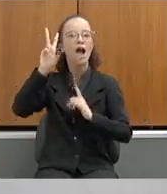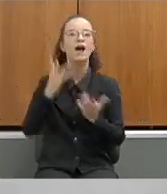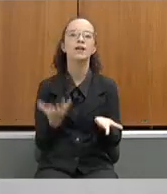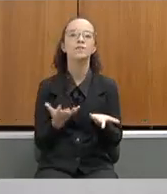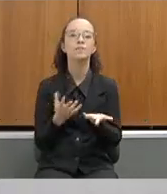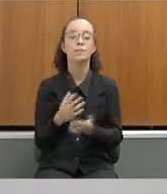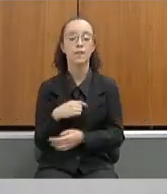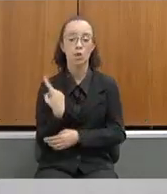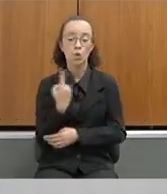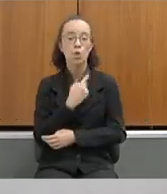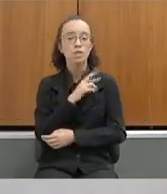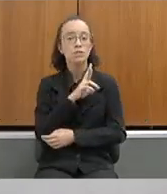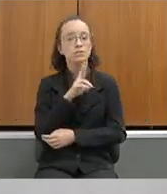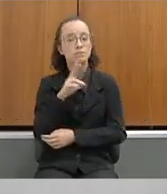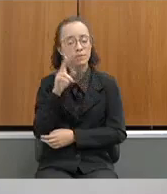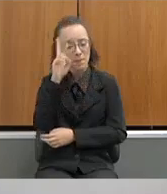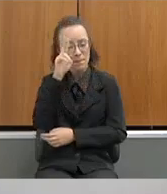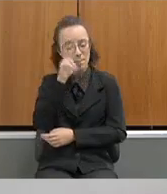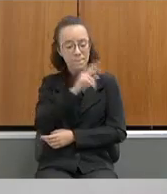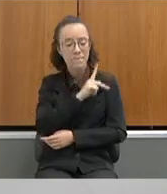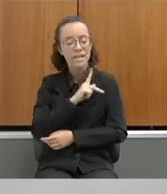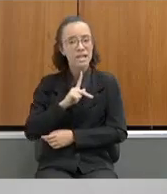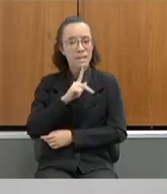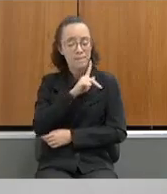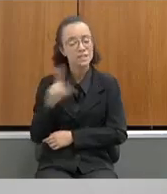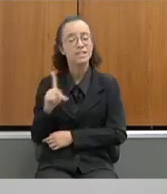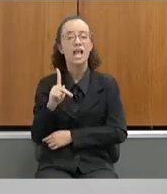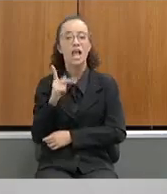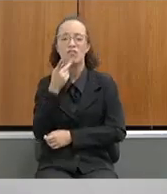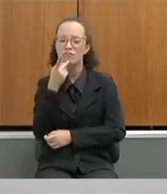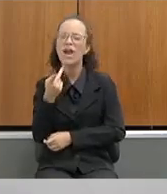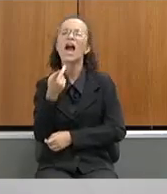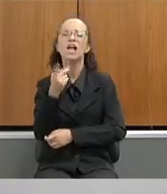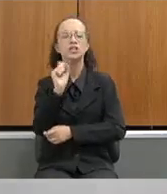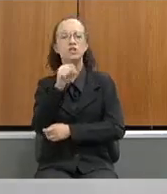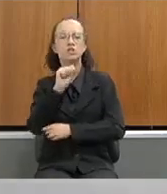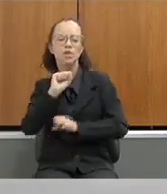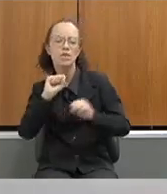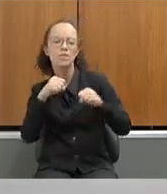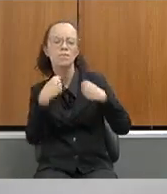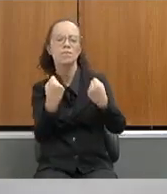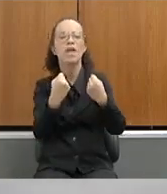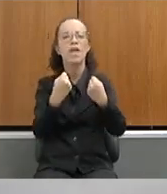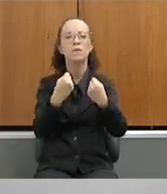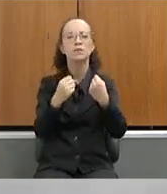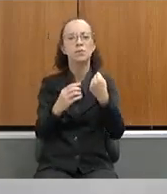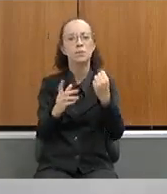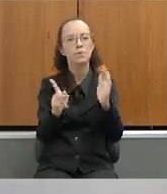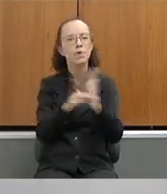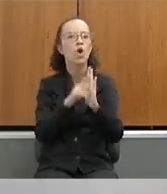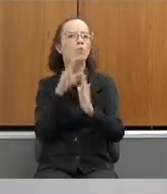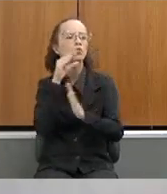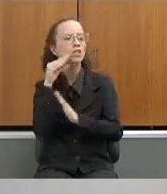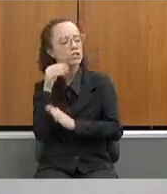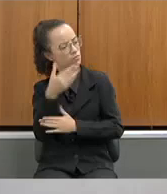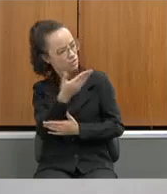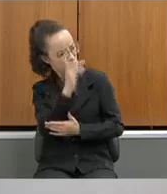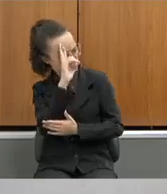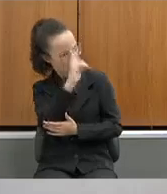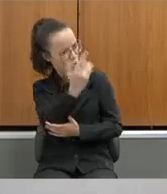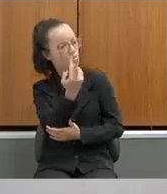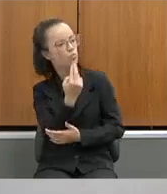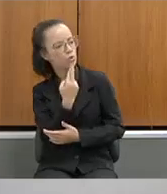presidente faz vários questionamentos importantes em defesa dos servidores, e Vossa Excelência responde, e Vossa Excelência